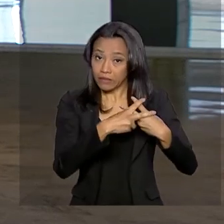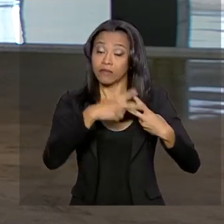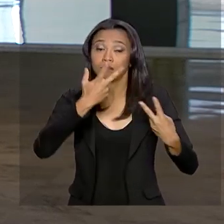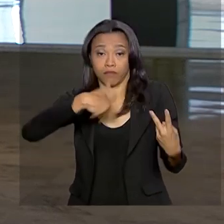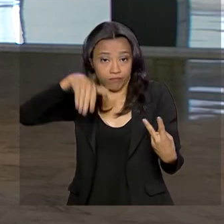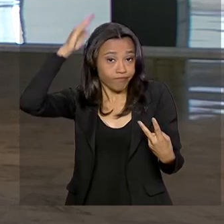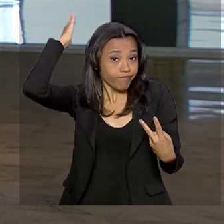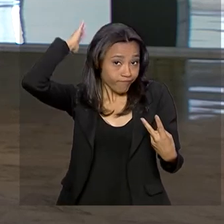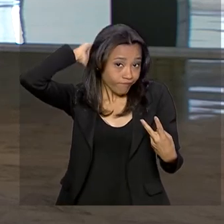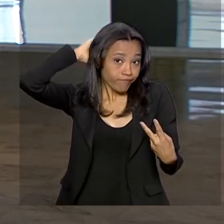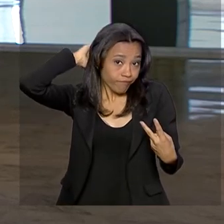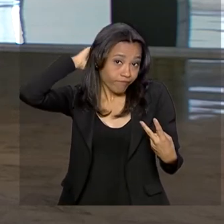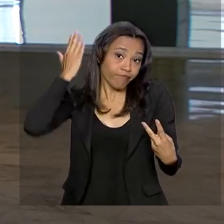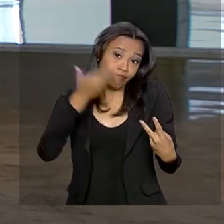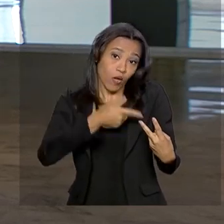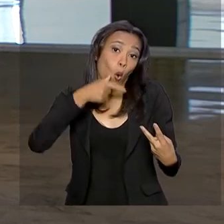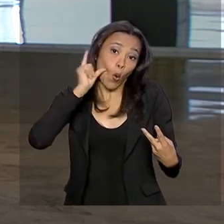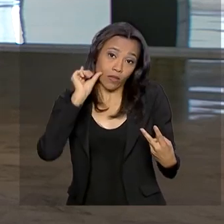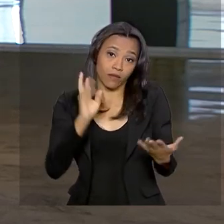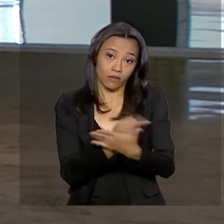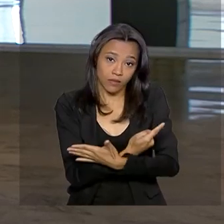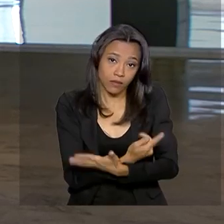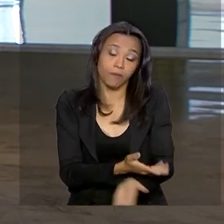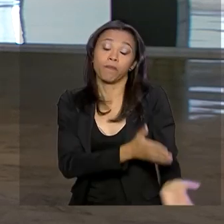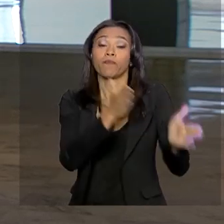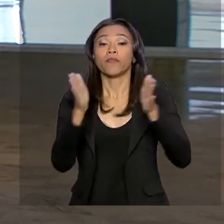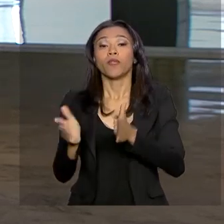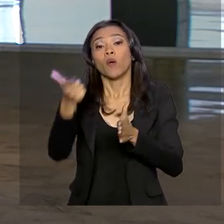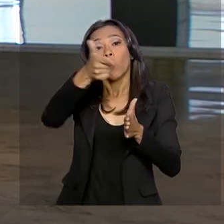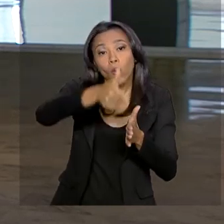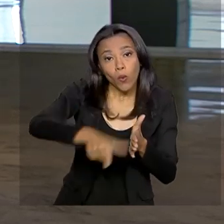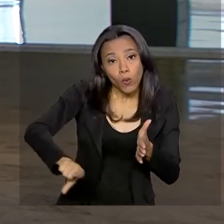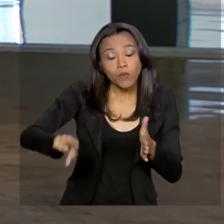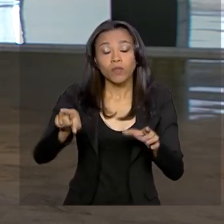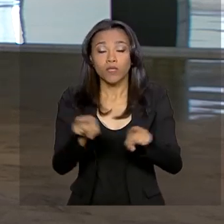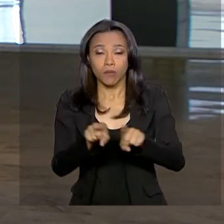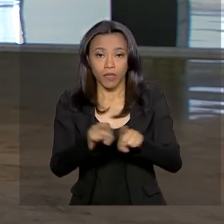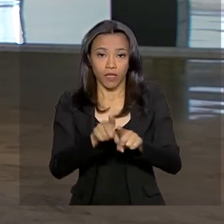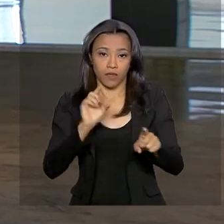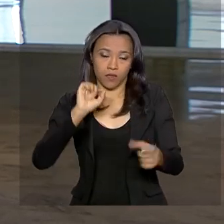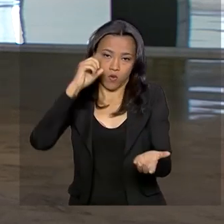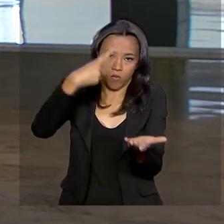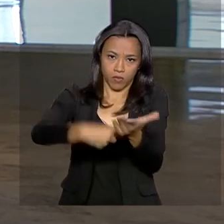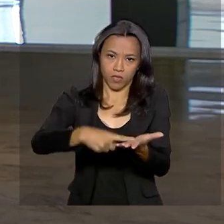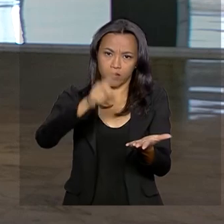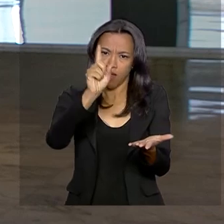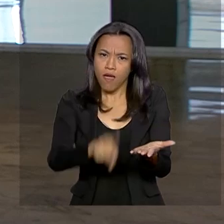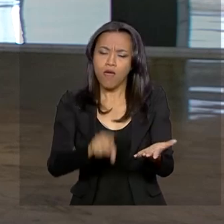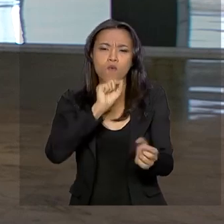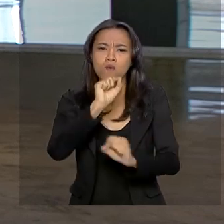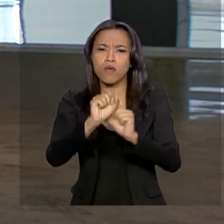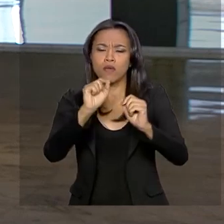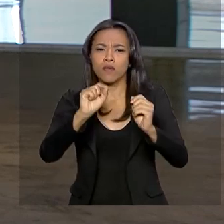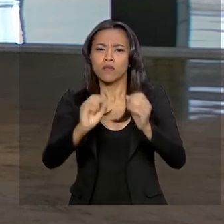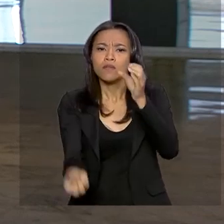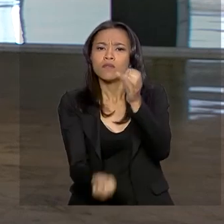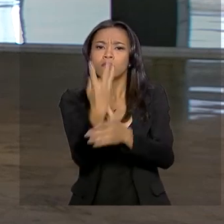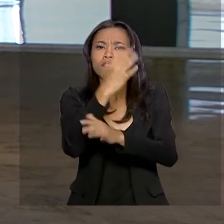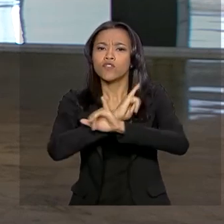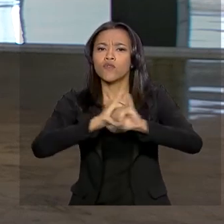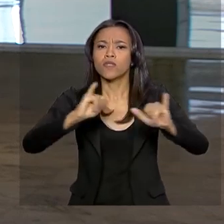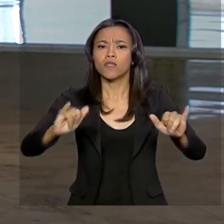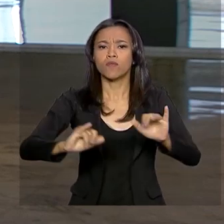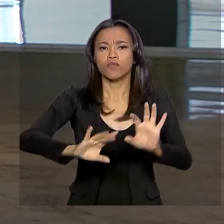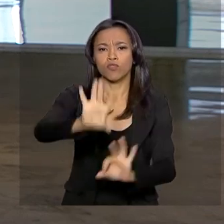compromisso do presidente Bolsonaro, como você já adiantou, Renata, é a cerimônia de lançamento de um plano de revisão e